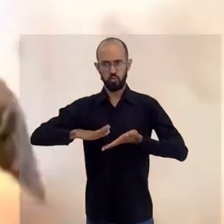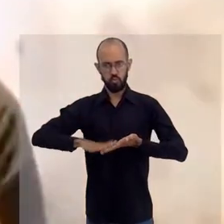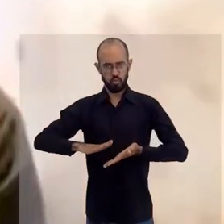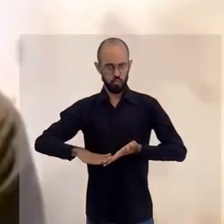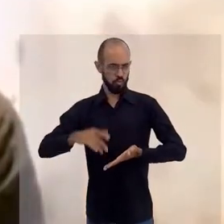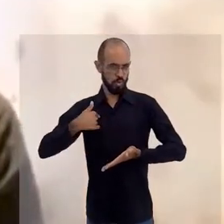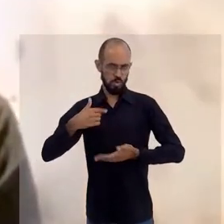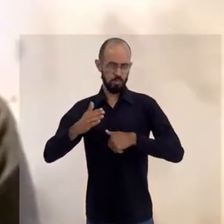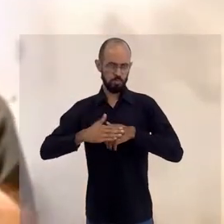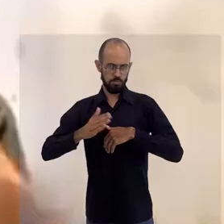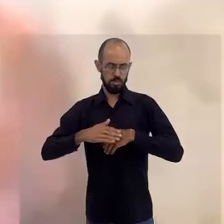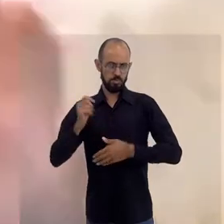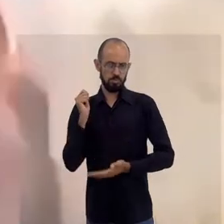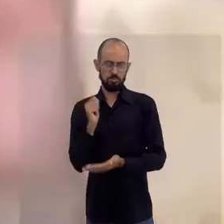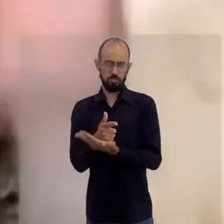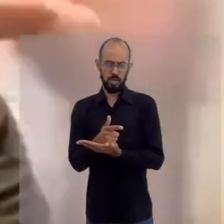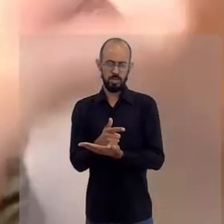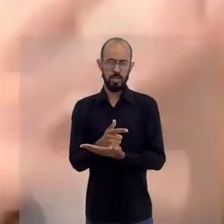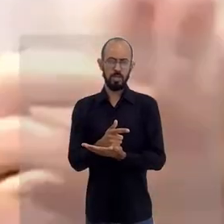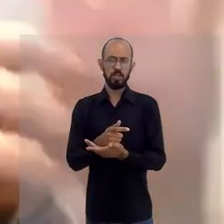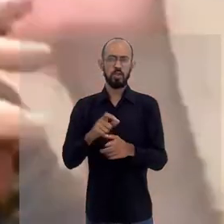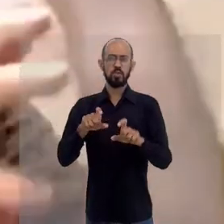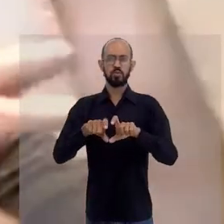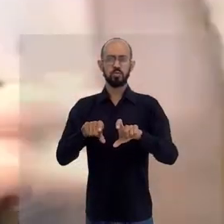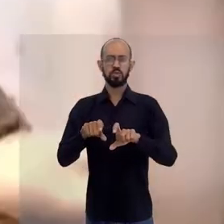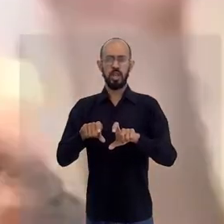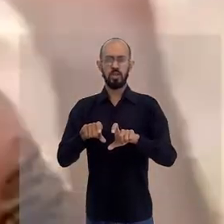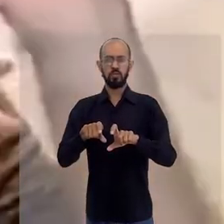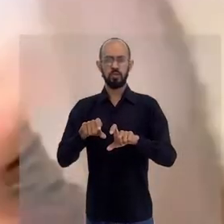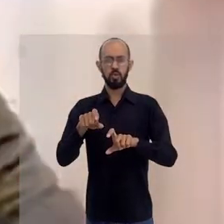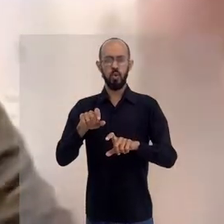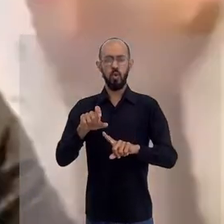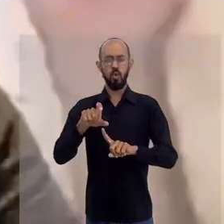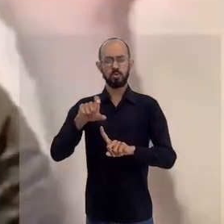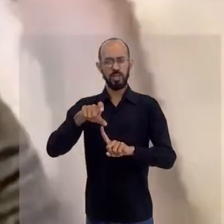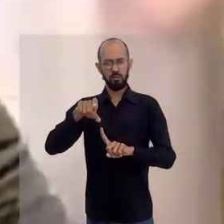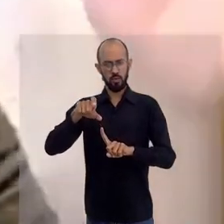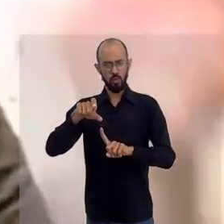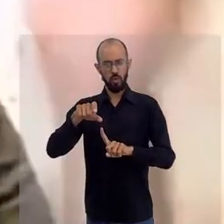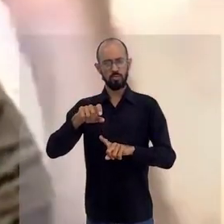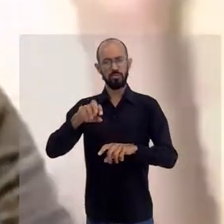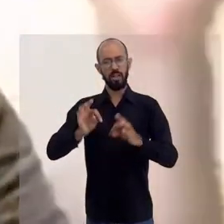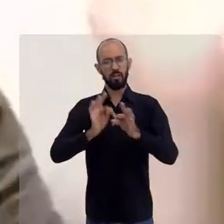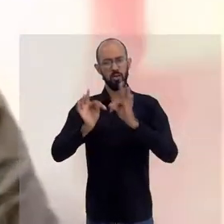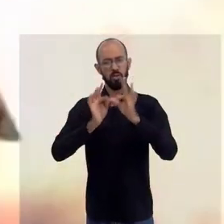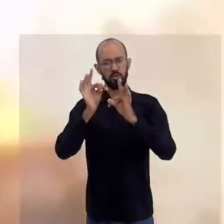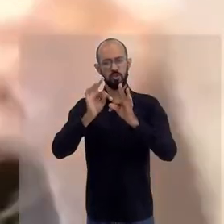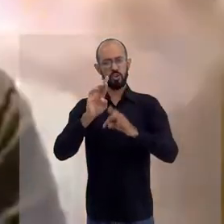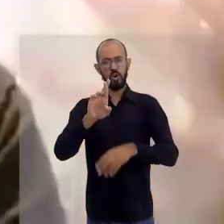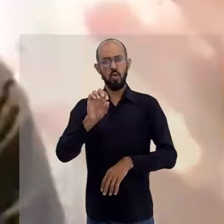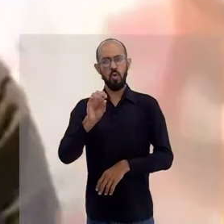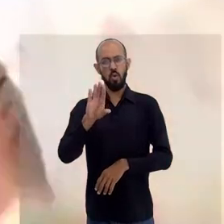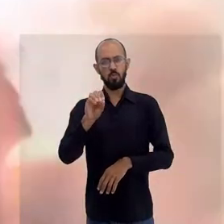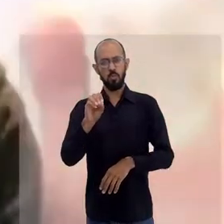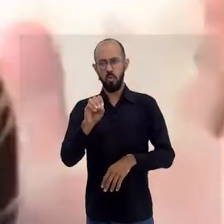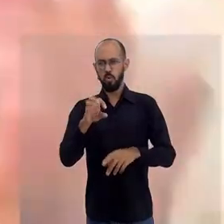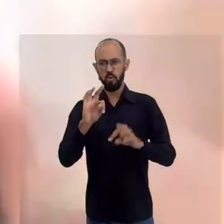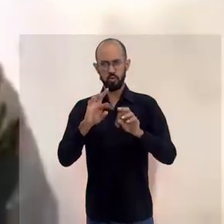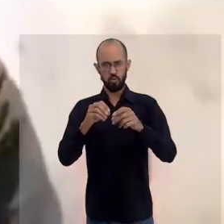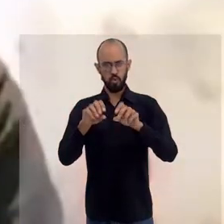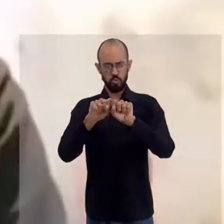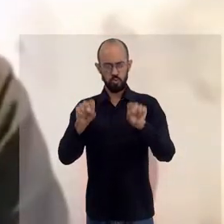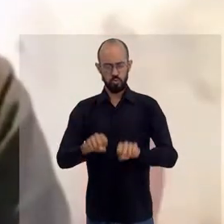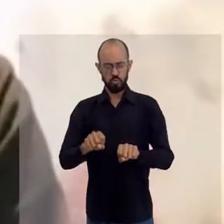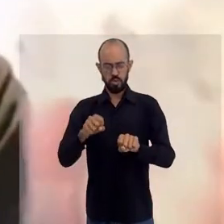custos, eu que banquei, todos. Do servidor, servidor remoto, nuvem, tecnologia, robô, tudo.